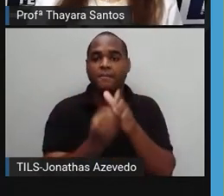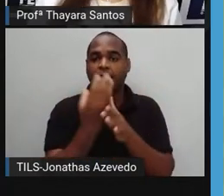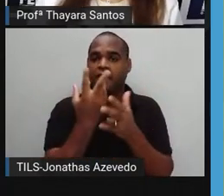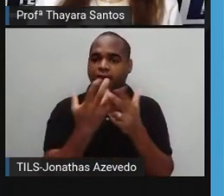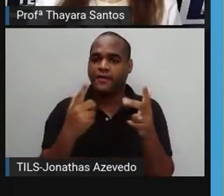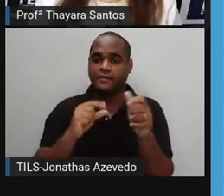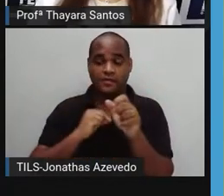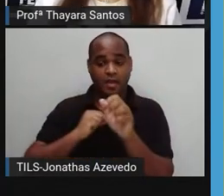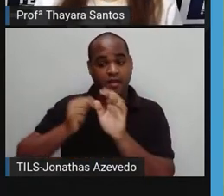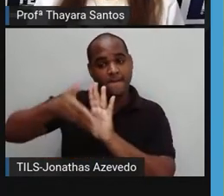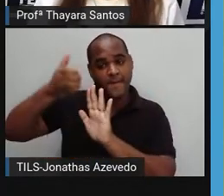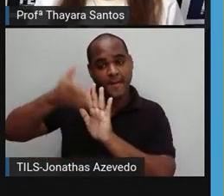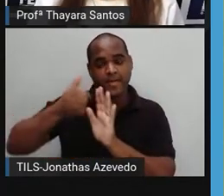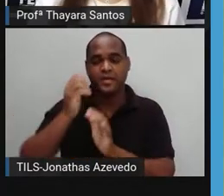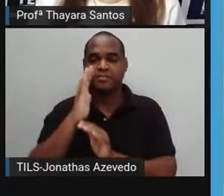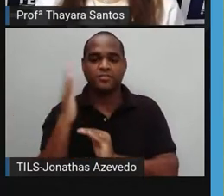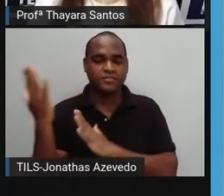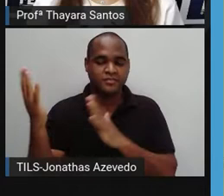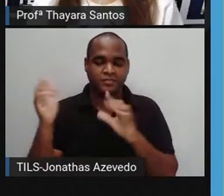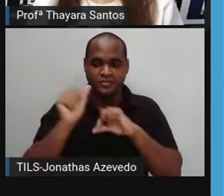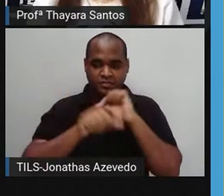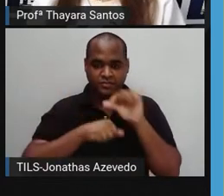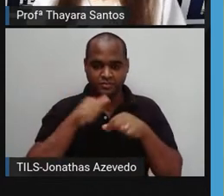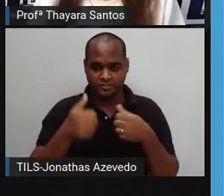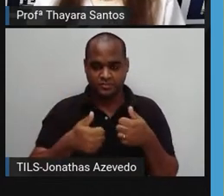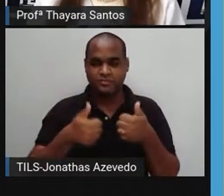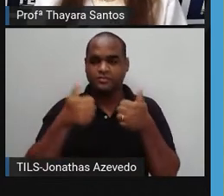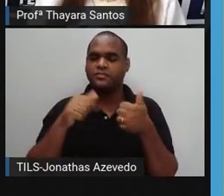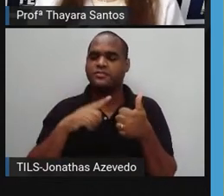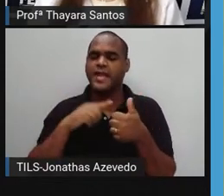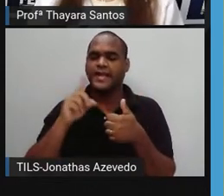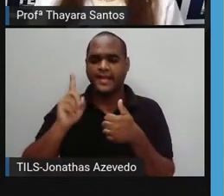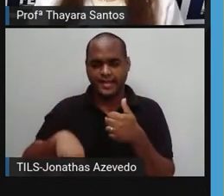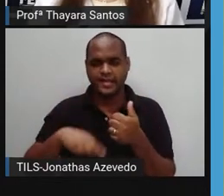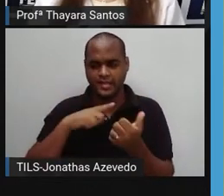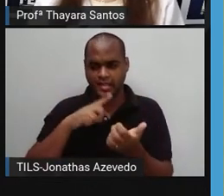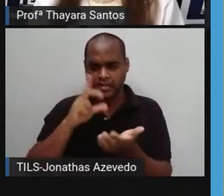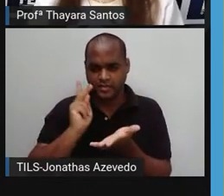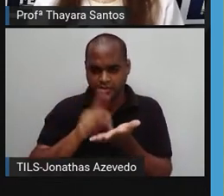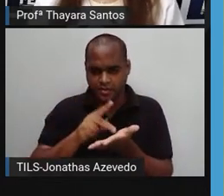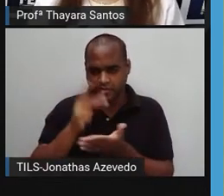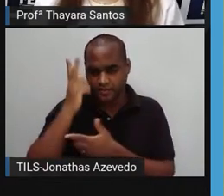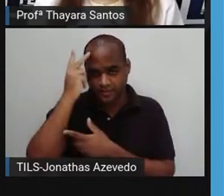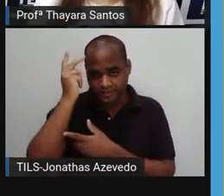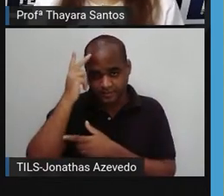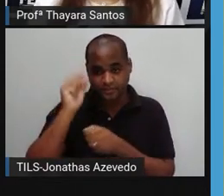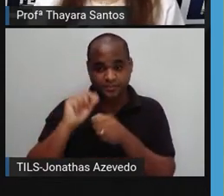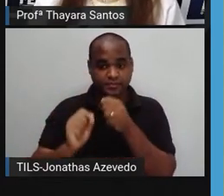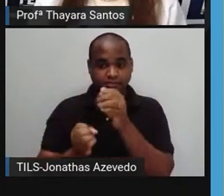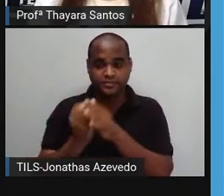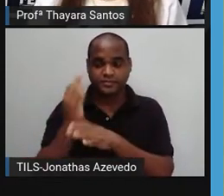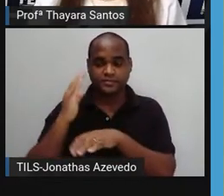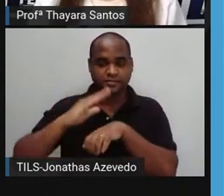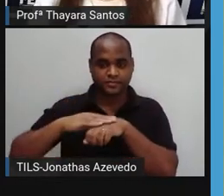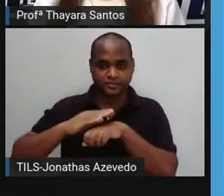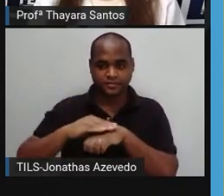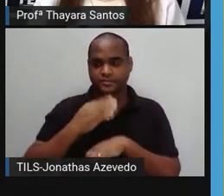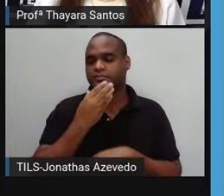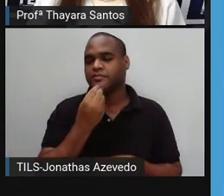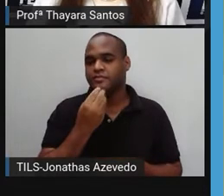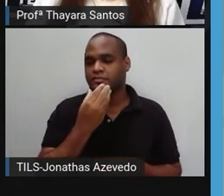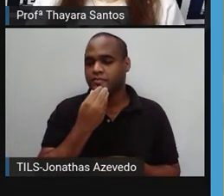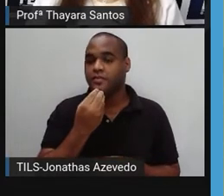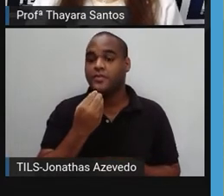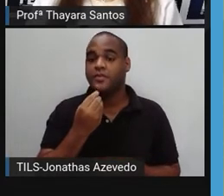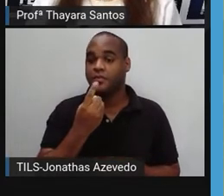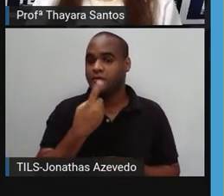retirada da natureza, mas o produto em si, ele não existe de forma natural. Ele foi fabricado pelo homem. Então, a gente